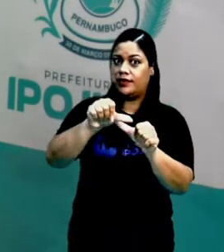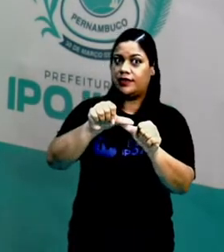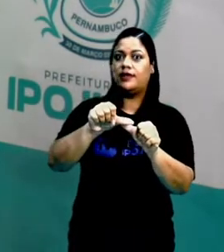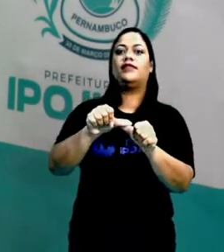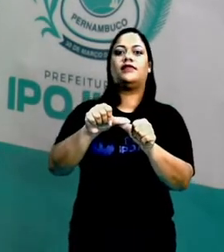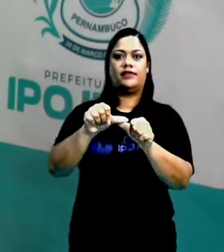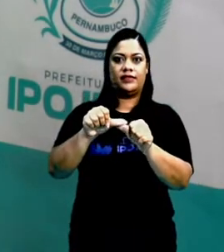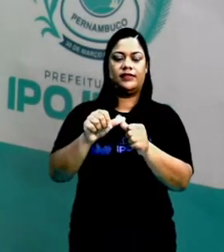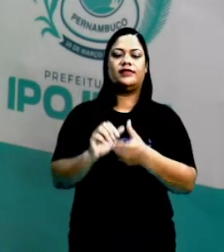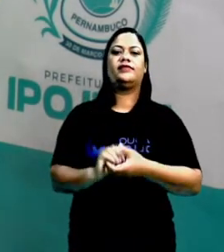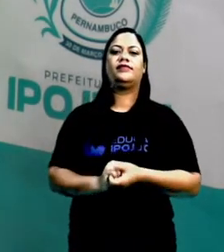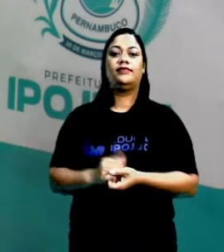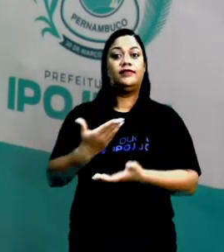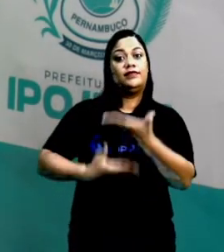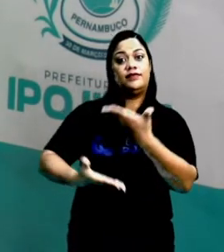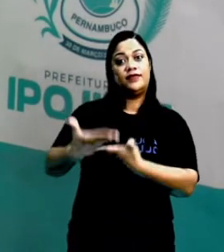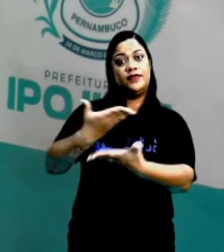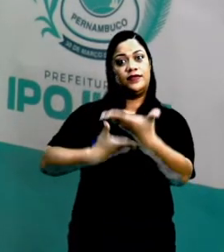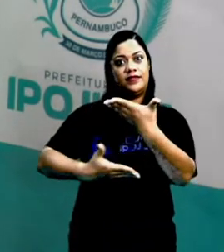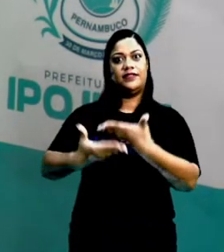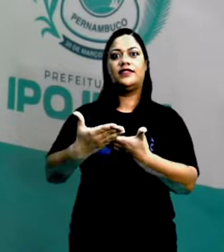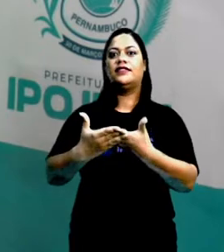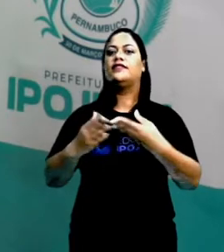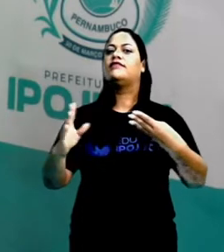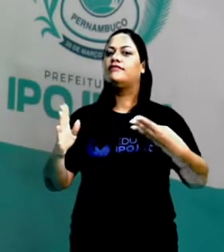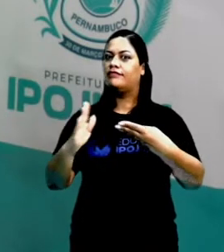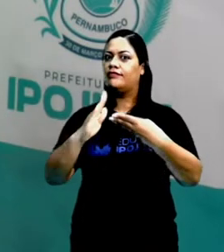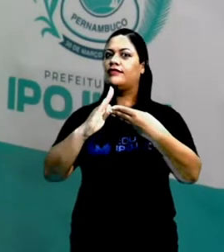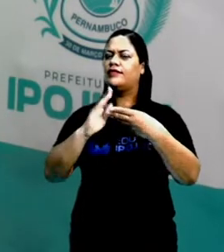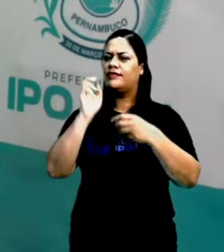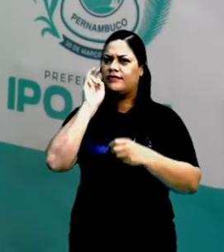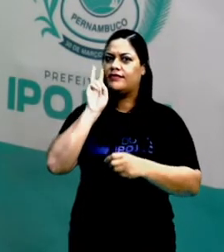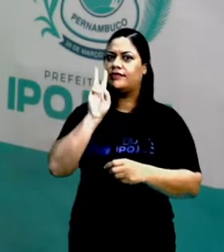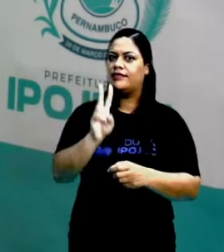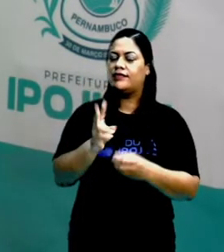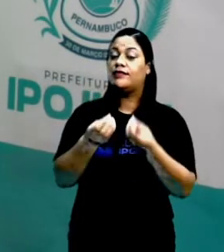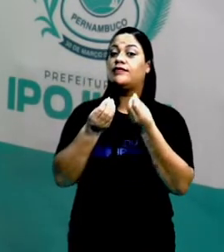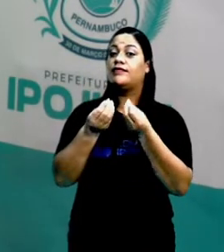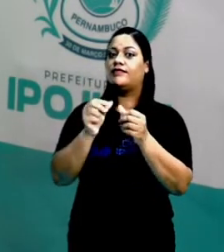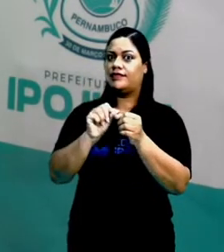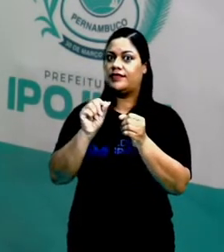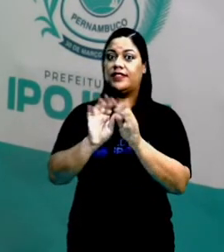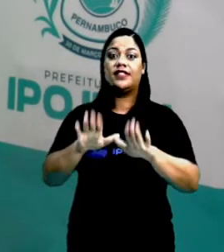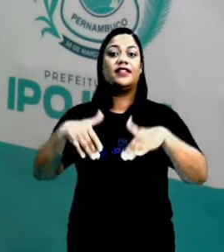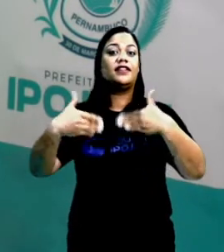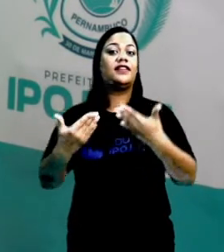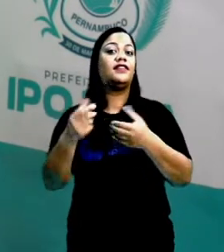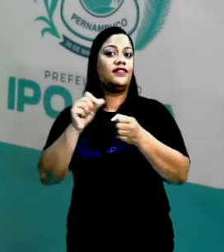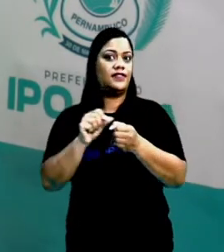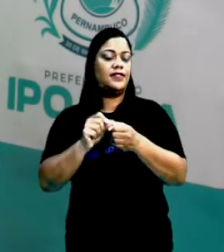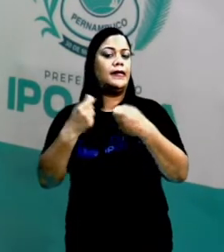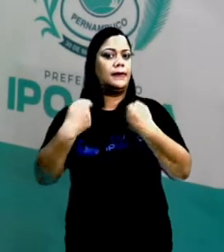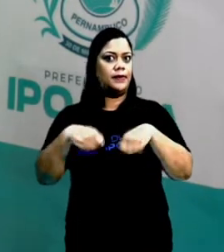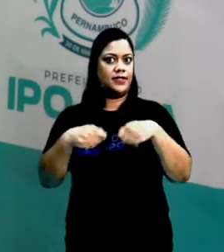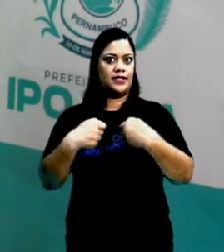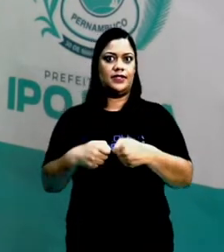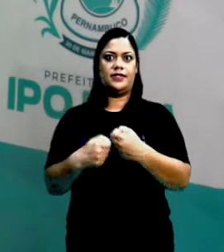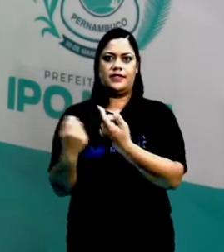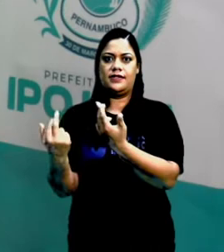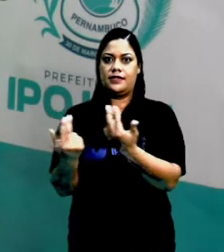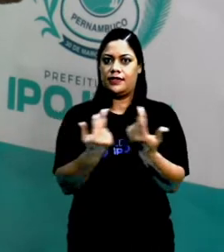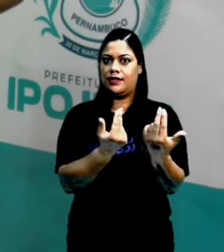reforma. A Unesco, ela tem que ser informada para ela ver como é que vai ficar, quem vai fazer, porque precisa estar